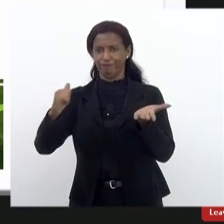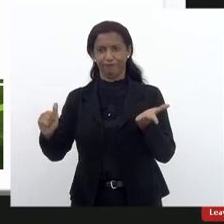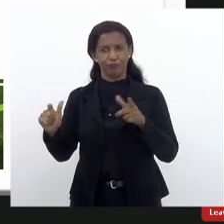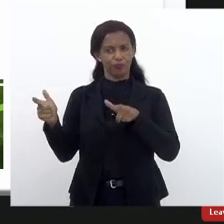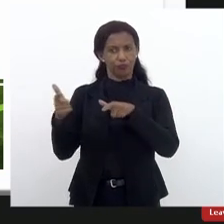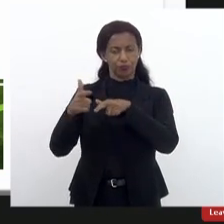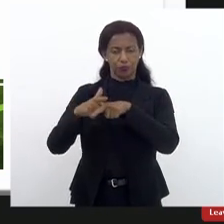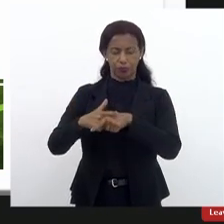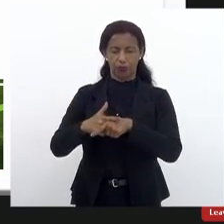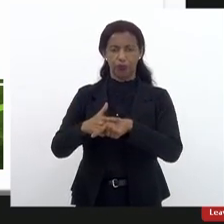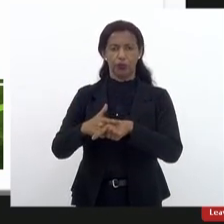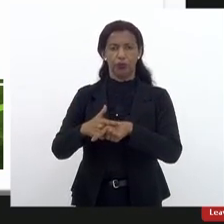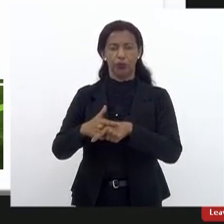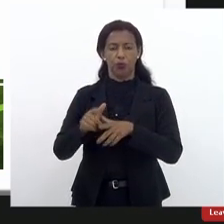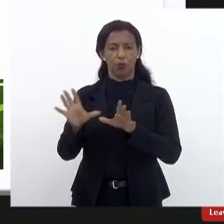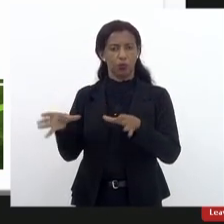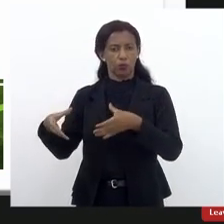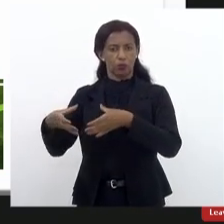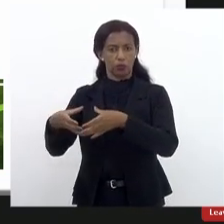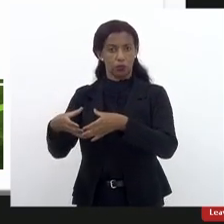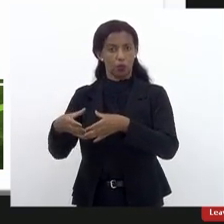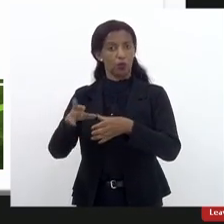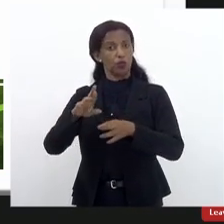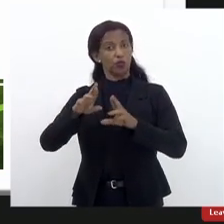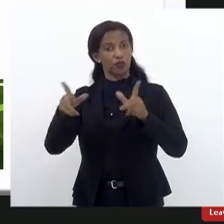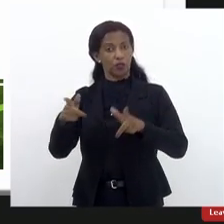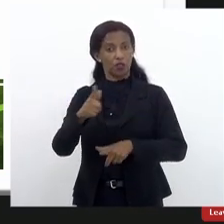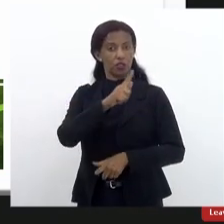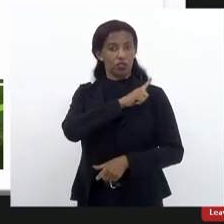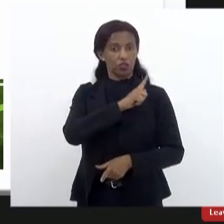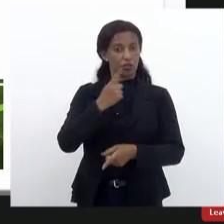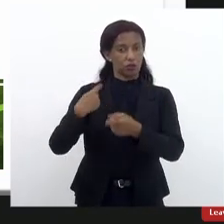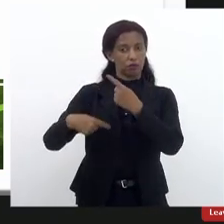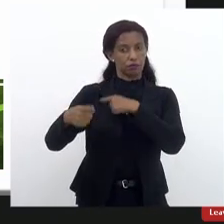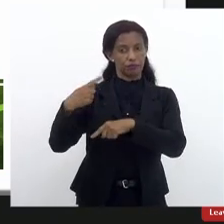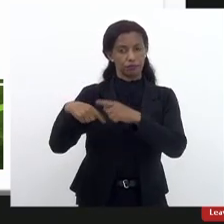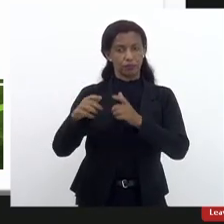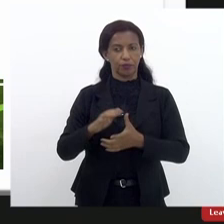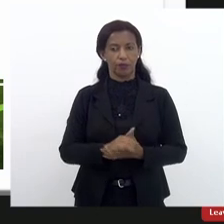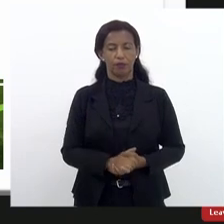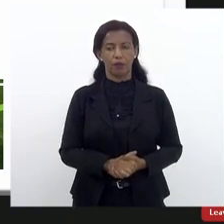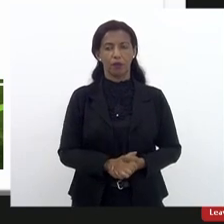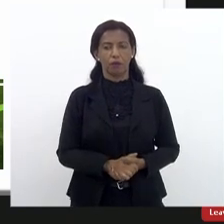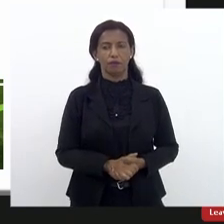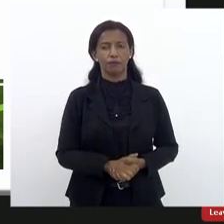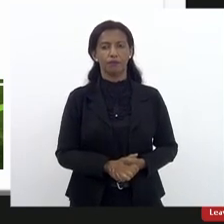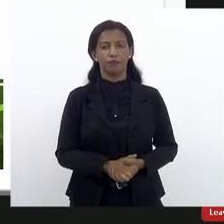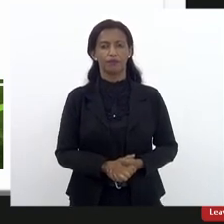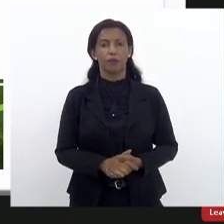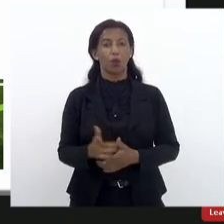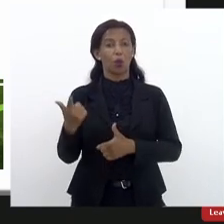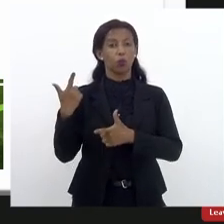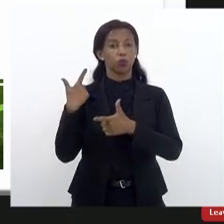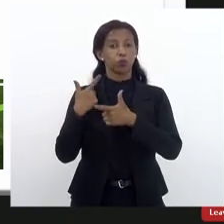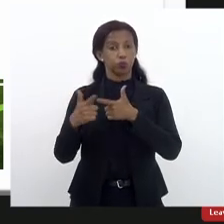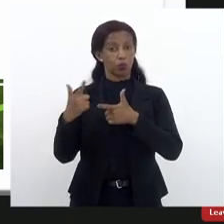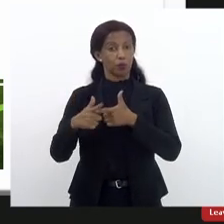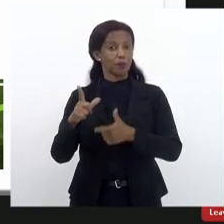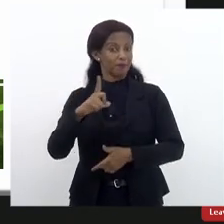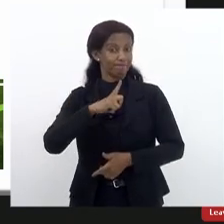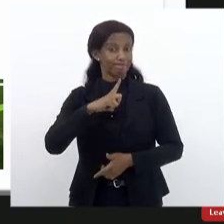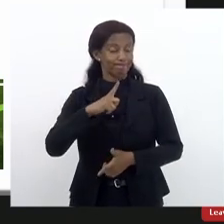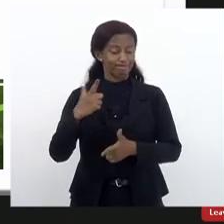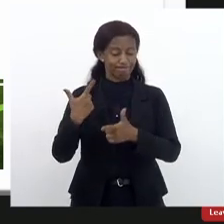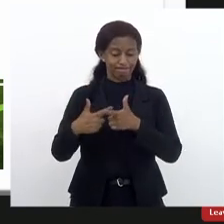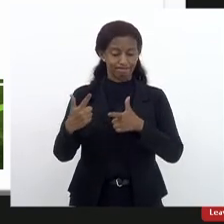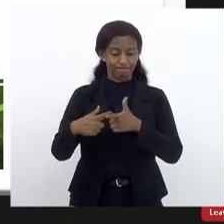Conselho em relação ao que era na gestão anterior e de funções gratificadas também. Tivemos um problema, temos um problema, tivemos